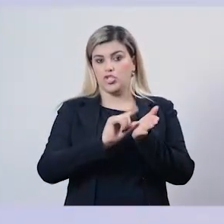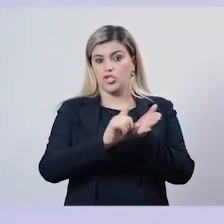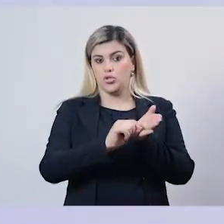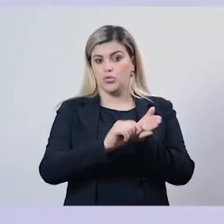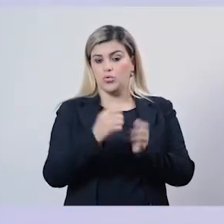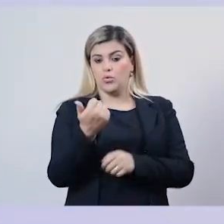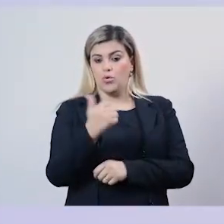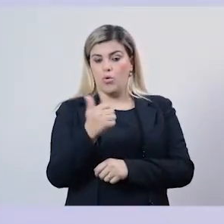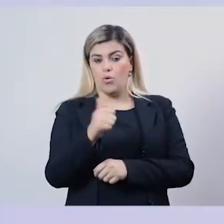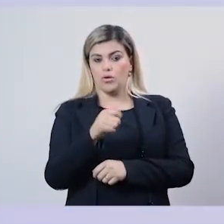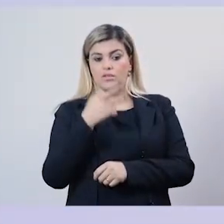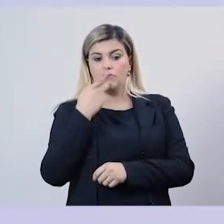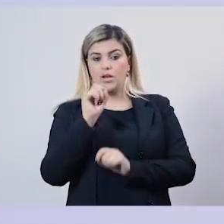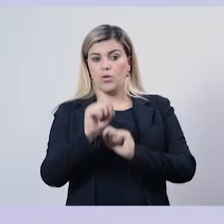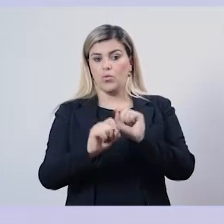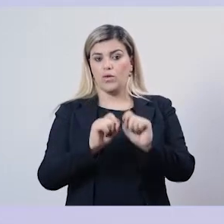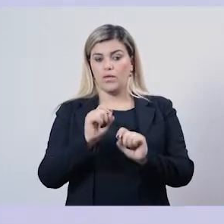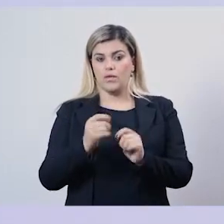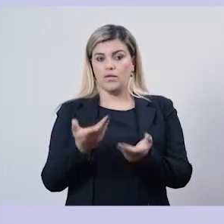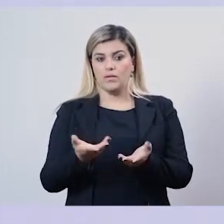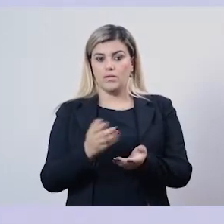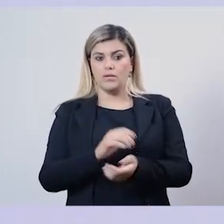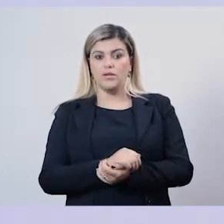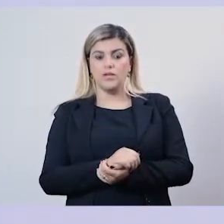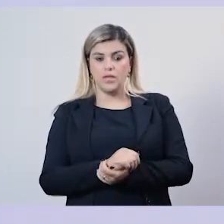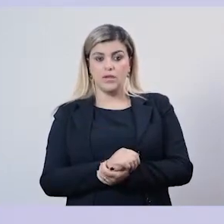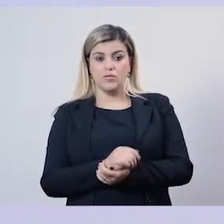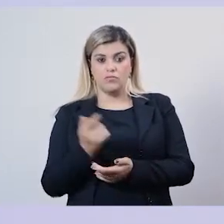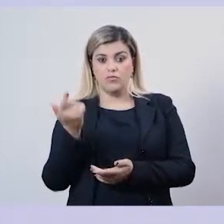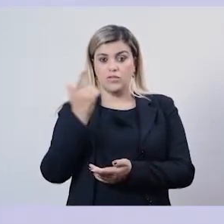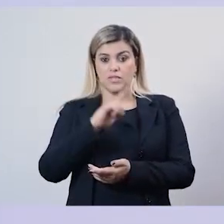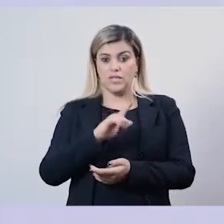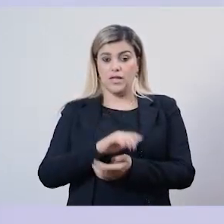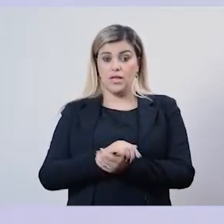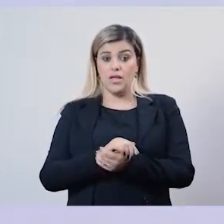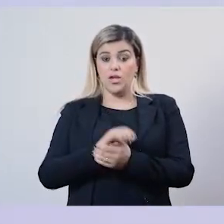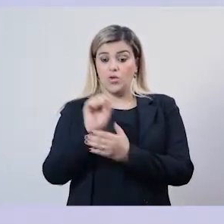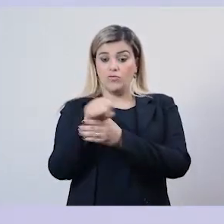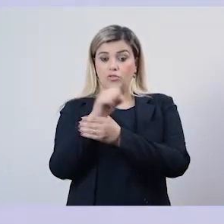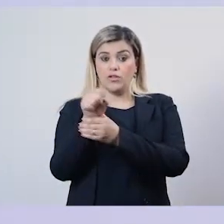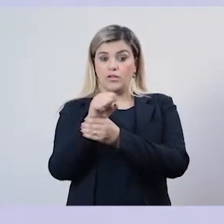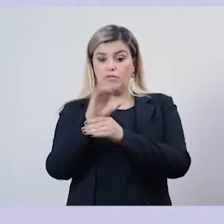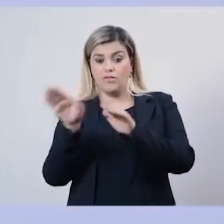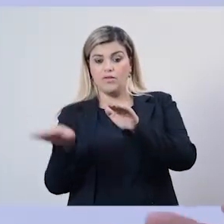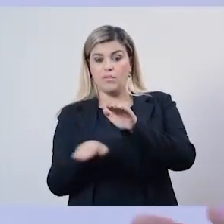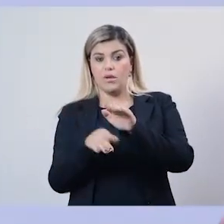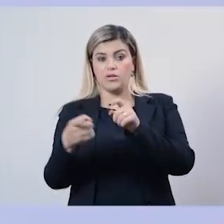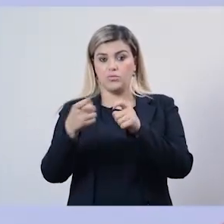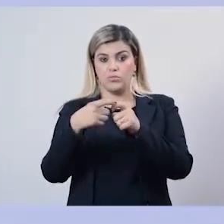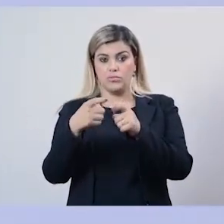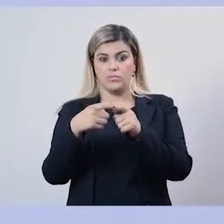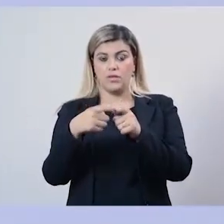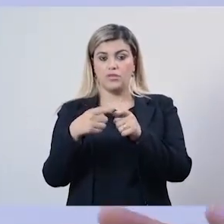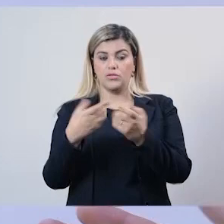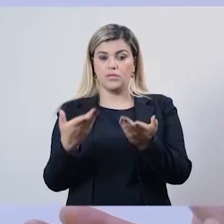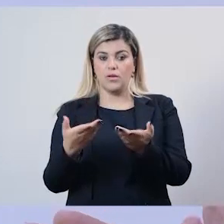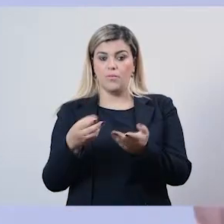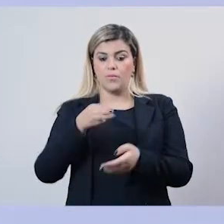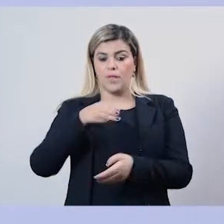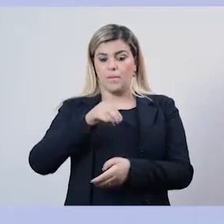ele... Não saiu o técnico como você queria, subordinado ao médico, mas... Toma aí a fiscalização deles. O Ministério da Saúde